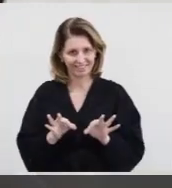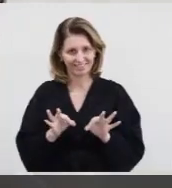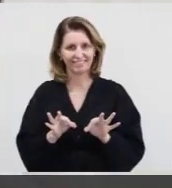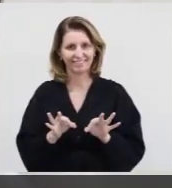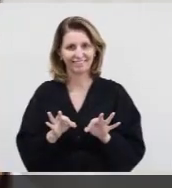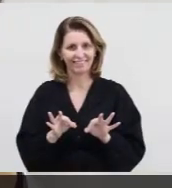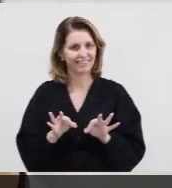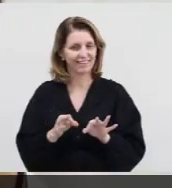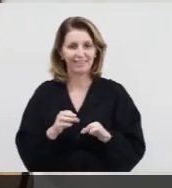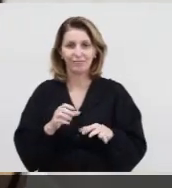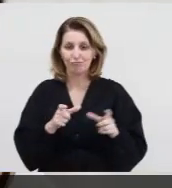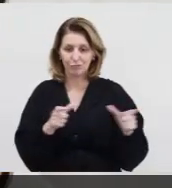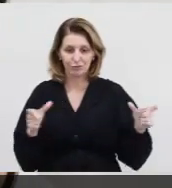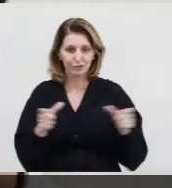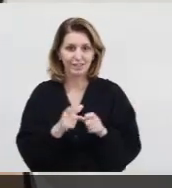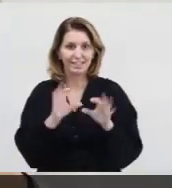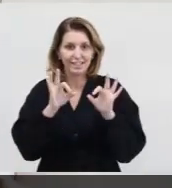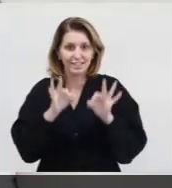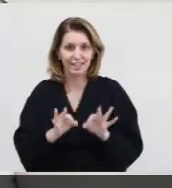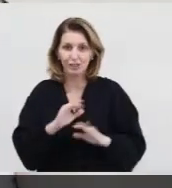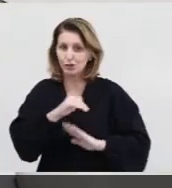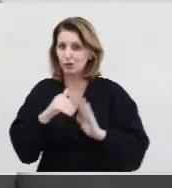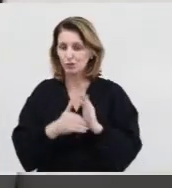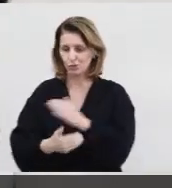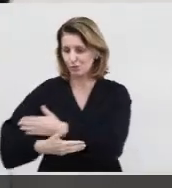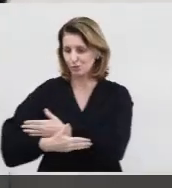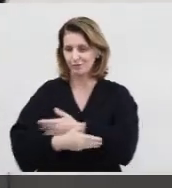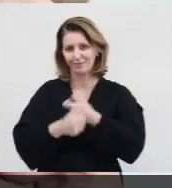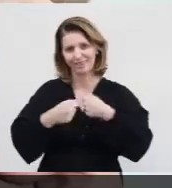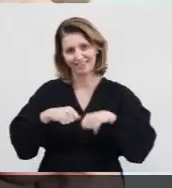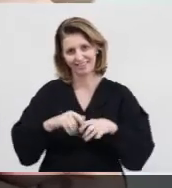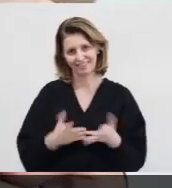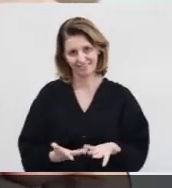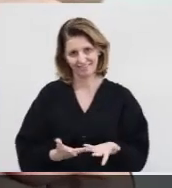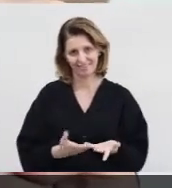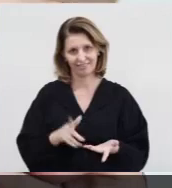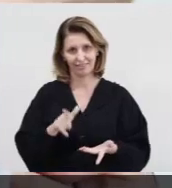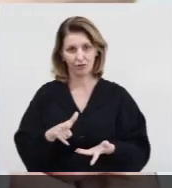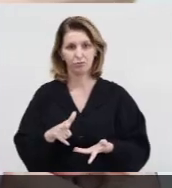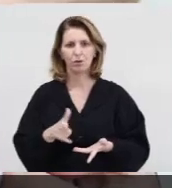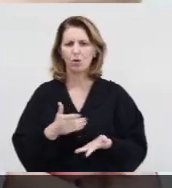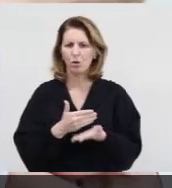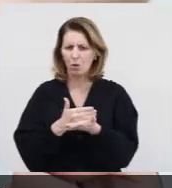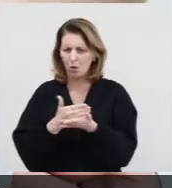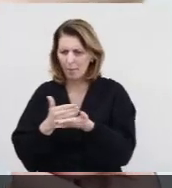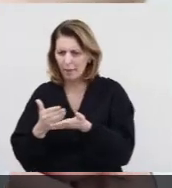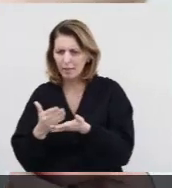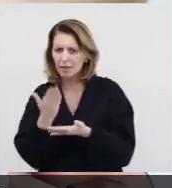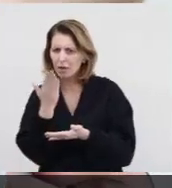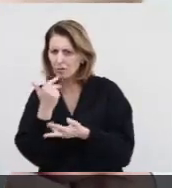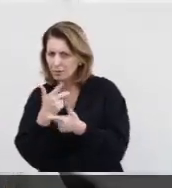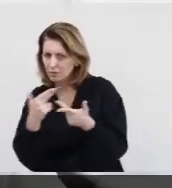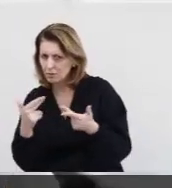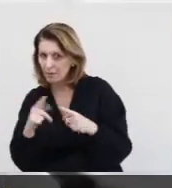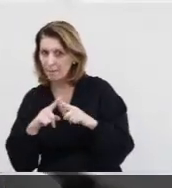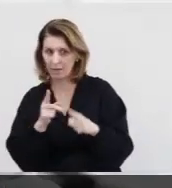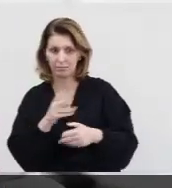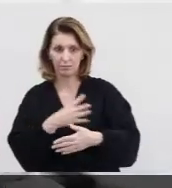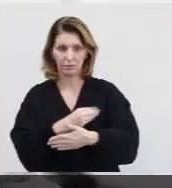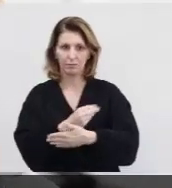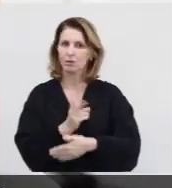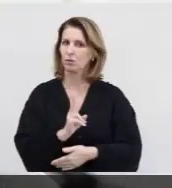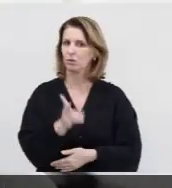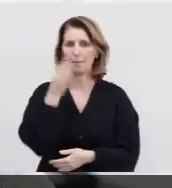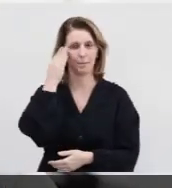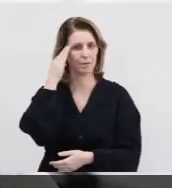na quantidade certa, tudo que a criança precisa. Mesmo com a introdução alimentar, o leite materno continua sendo um dos